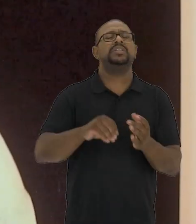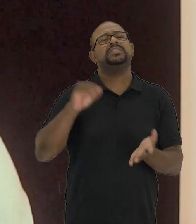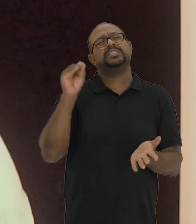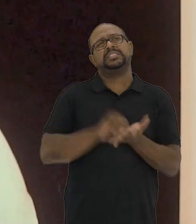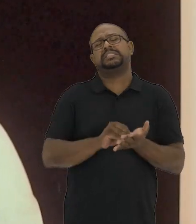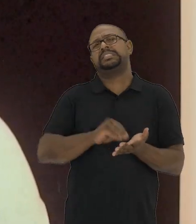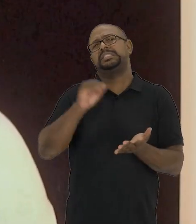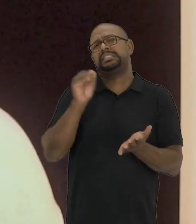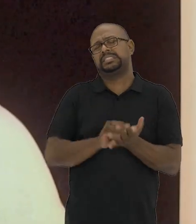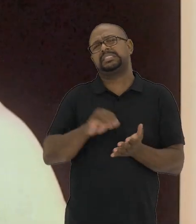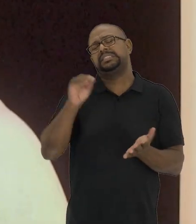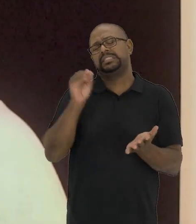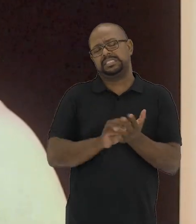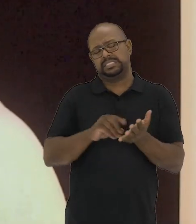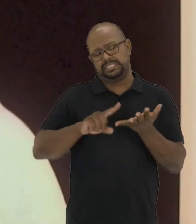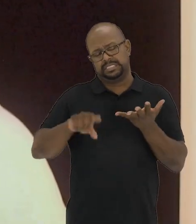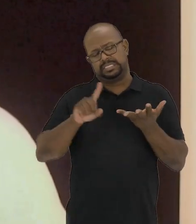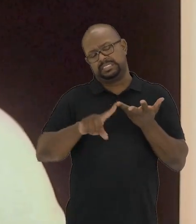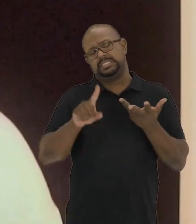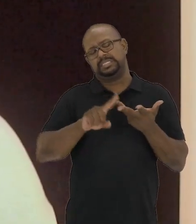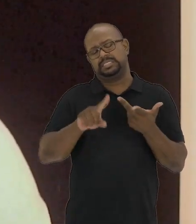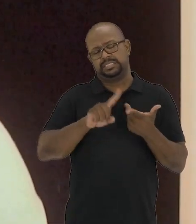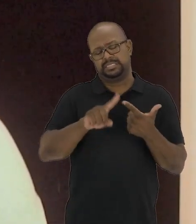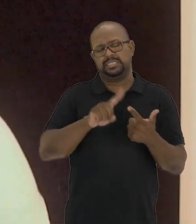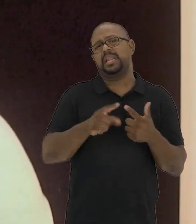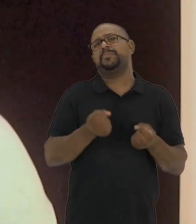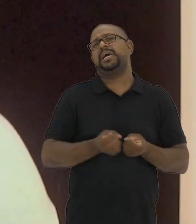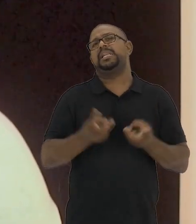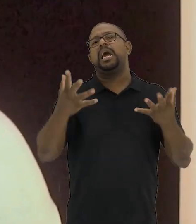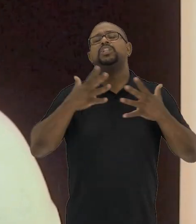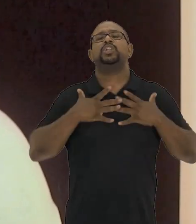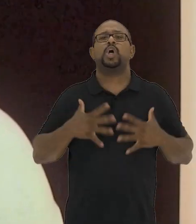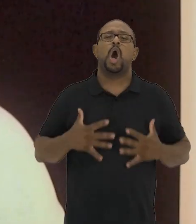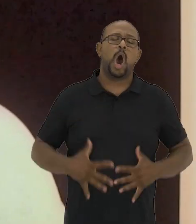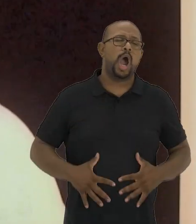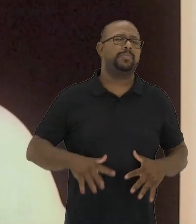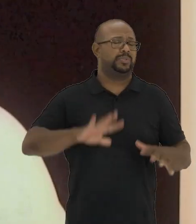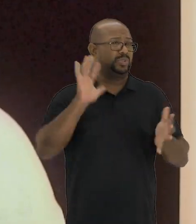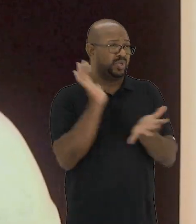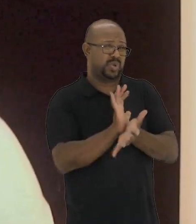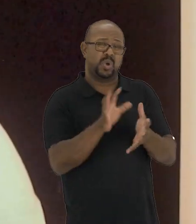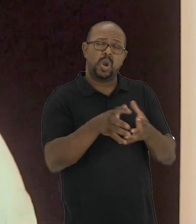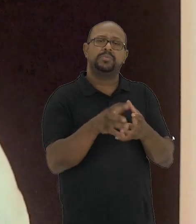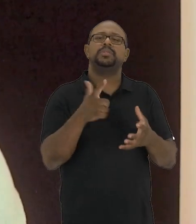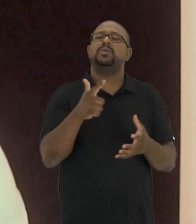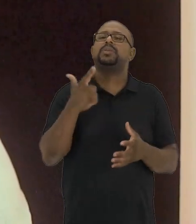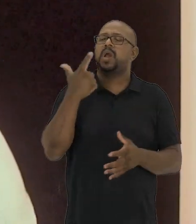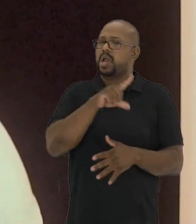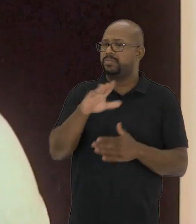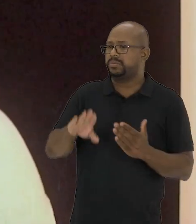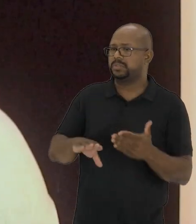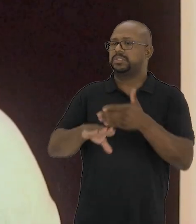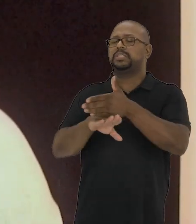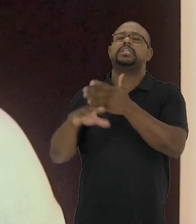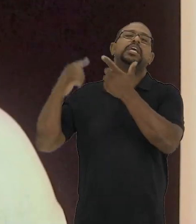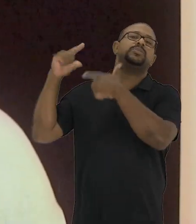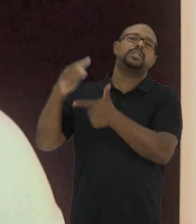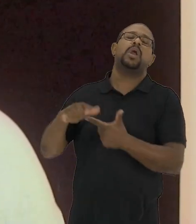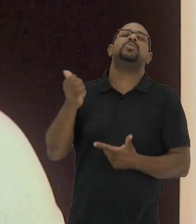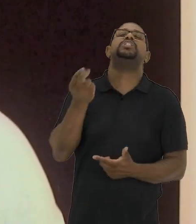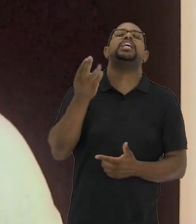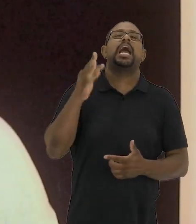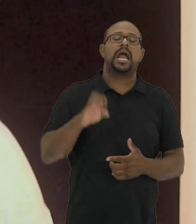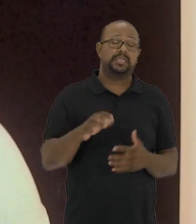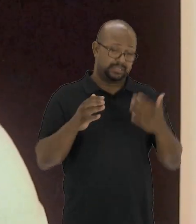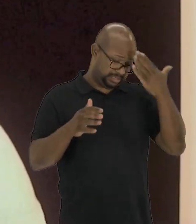mas por todas as exclusões que ainda afastam milhares de corpos, comunidades inteiras dos sistemas